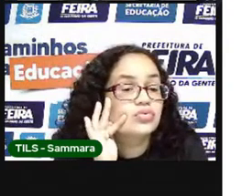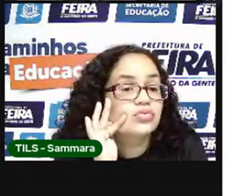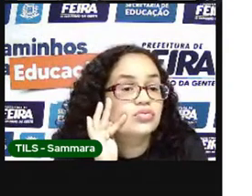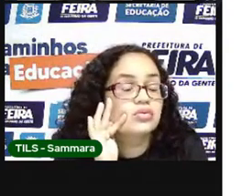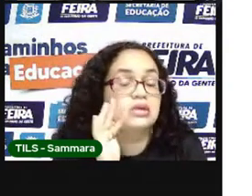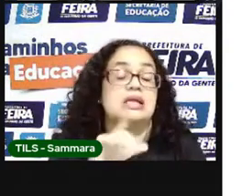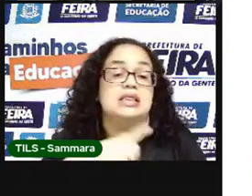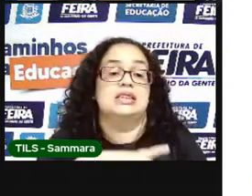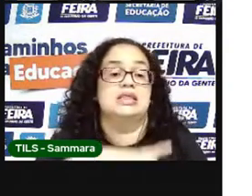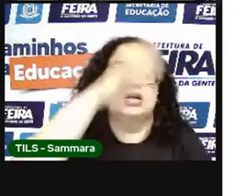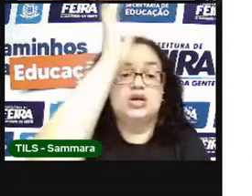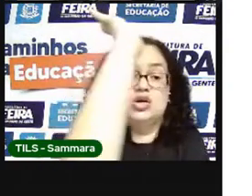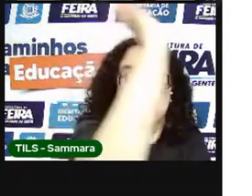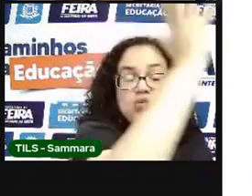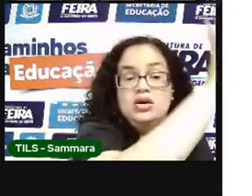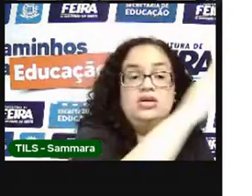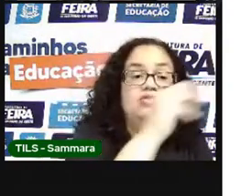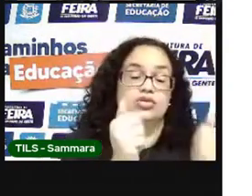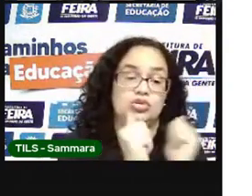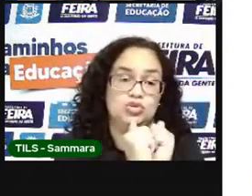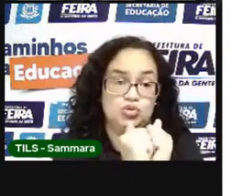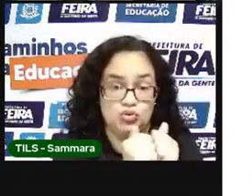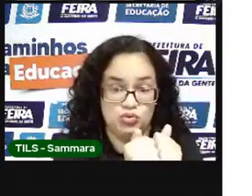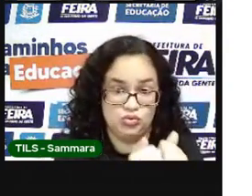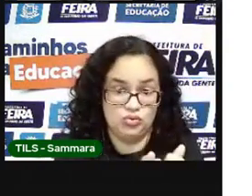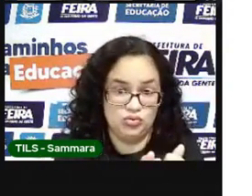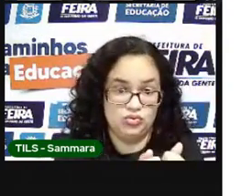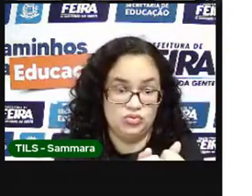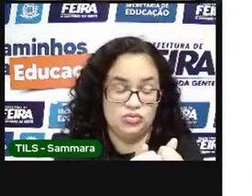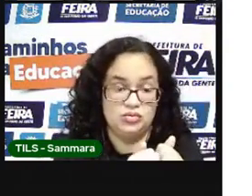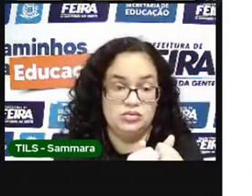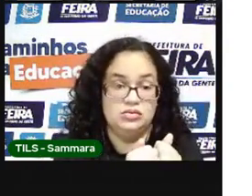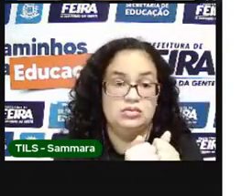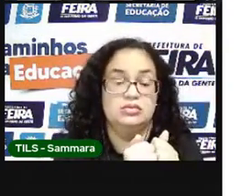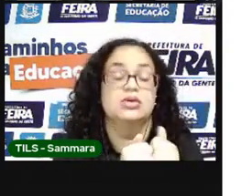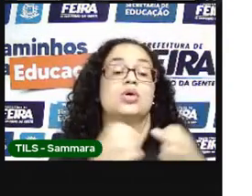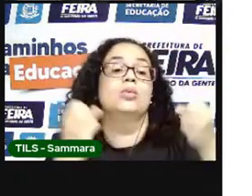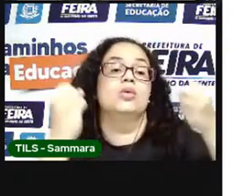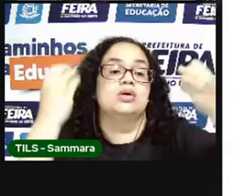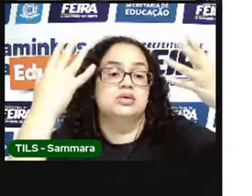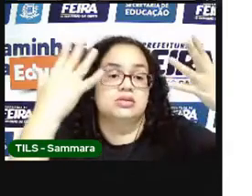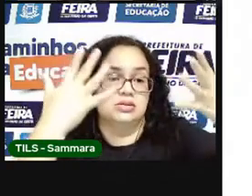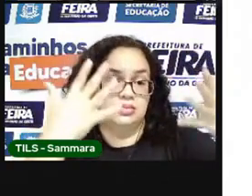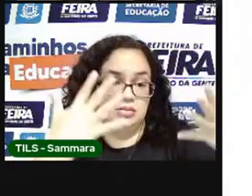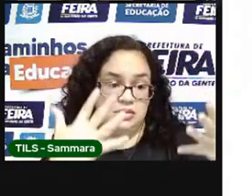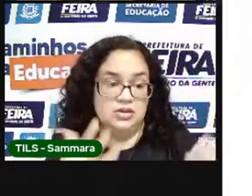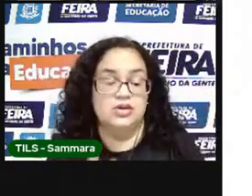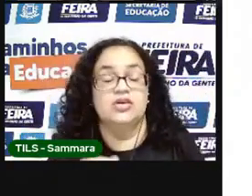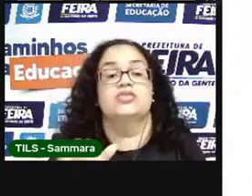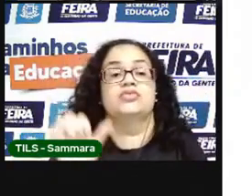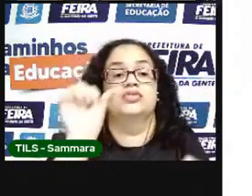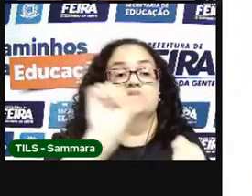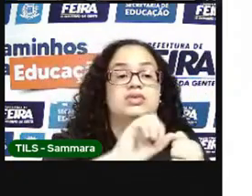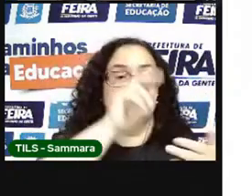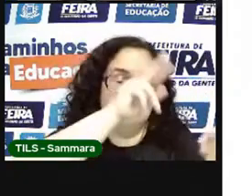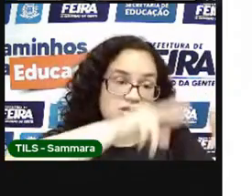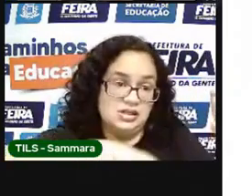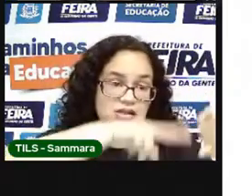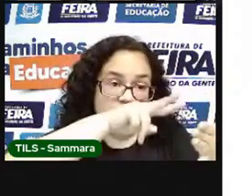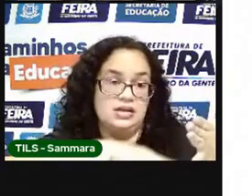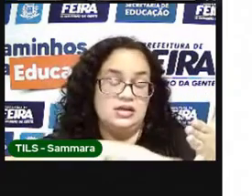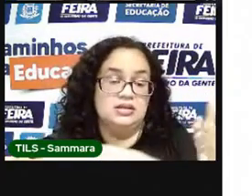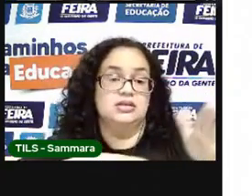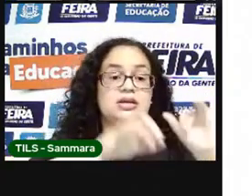árvore ao lado da barraca. Essa é a forma como a gente descreve quando nós estamos fazendo uma leitura de